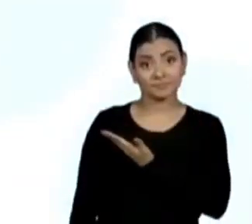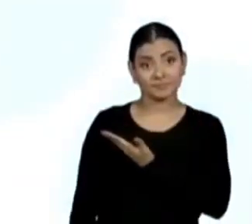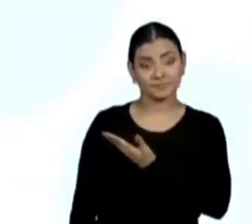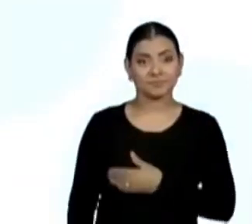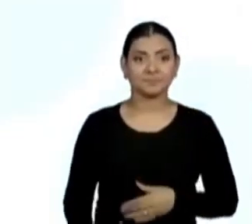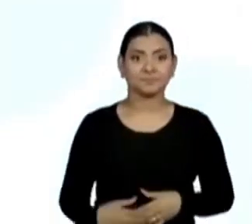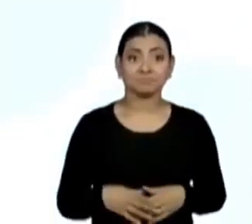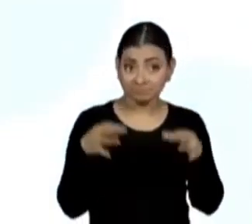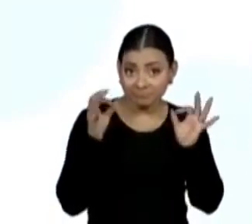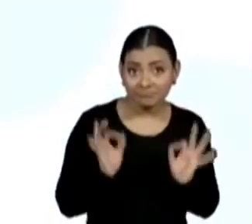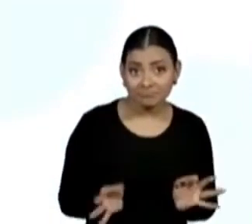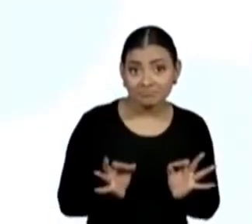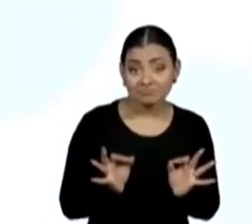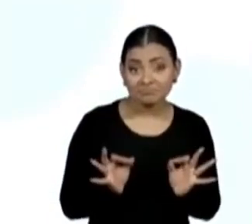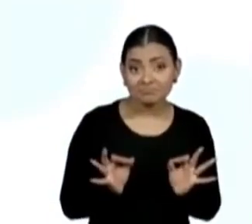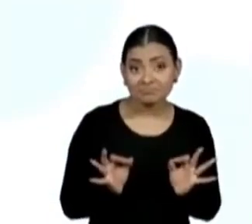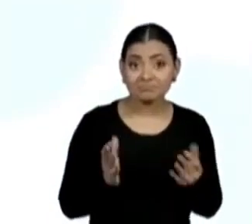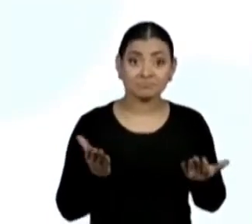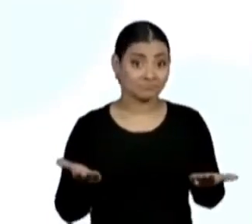correto,